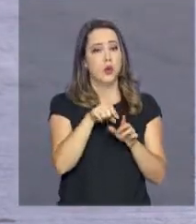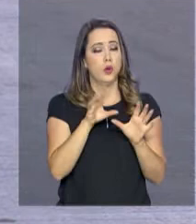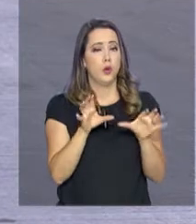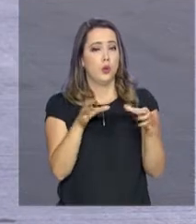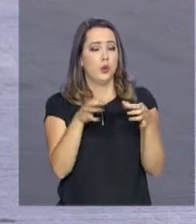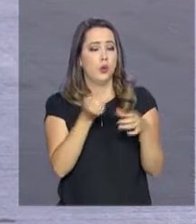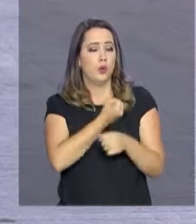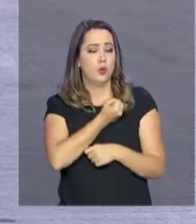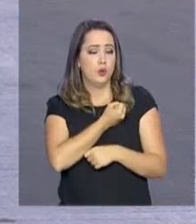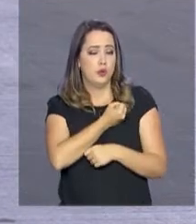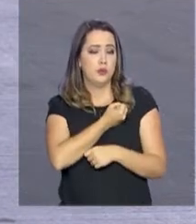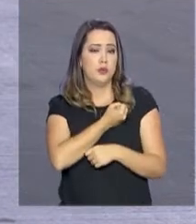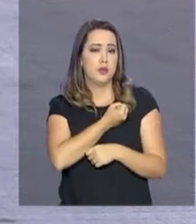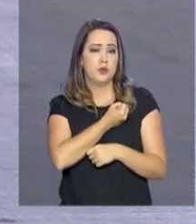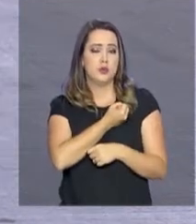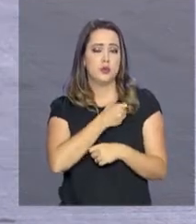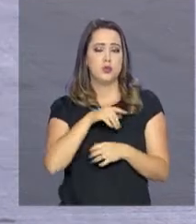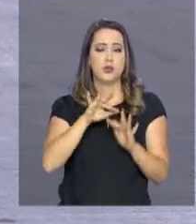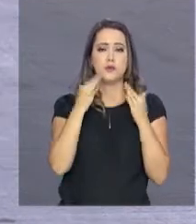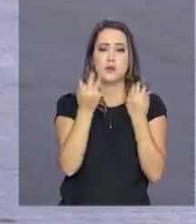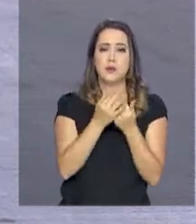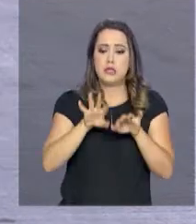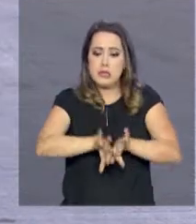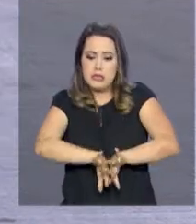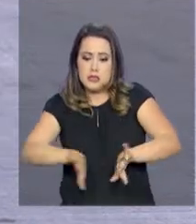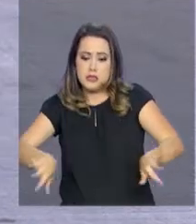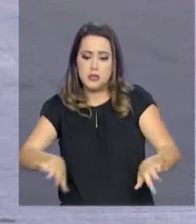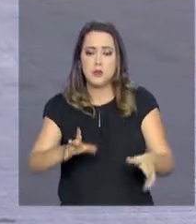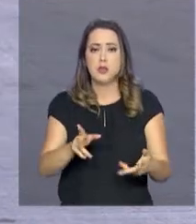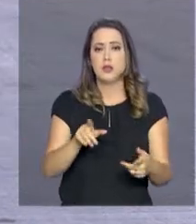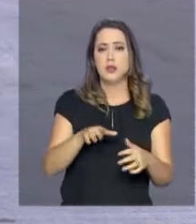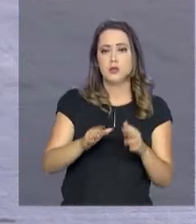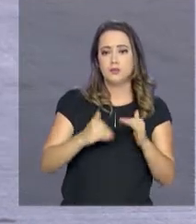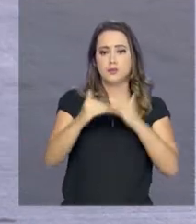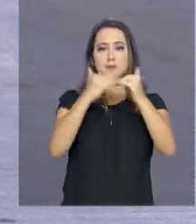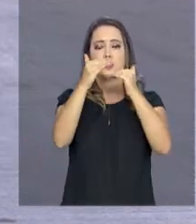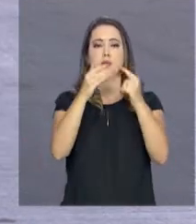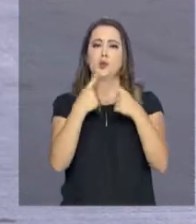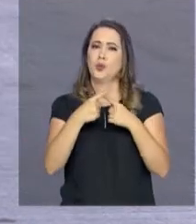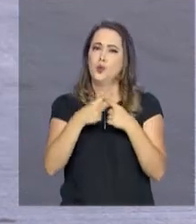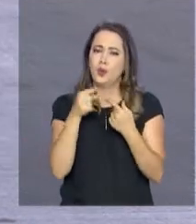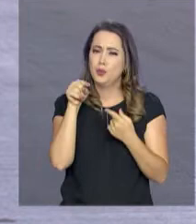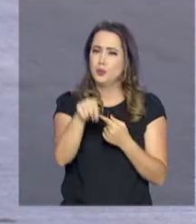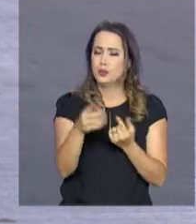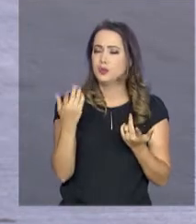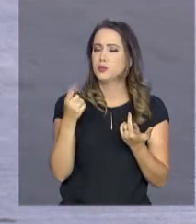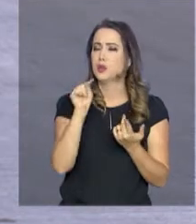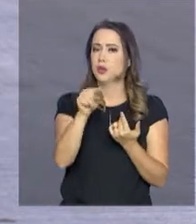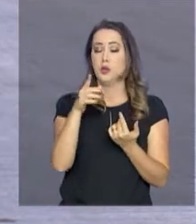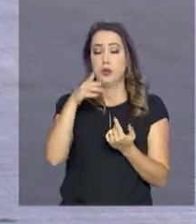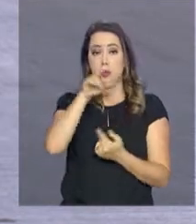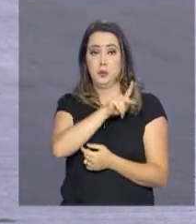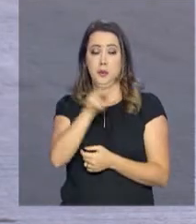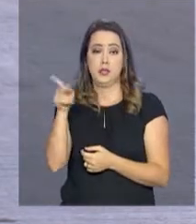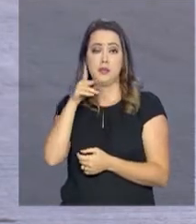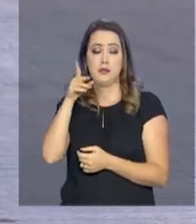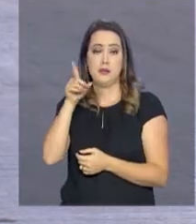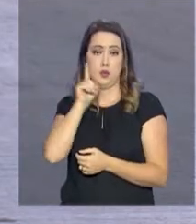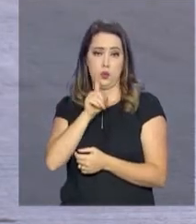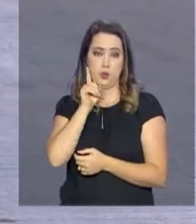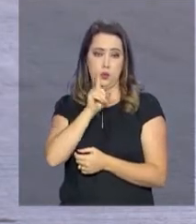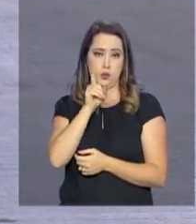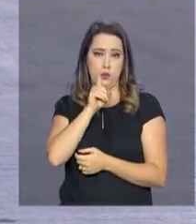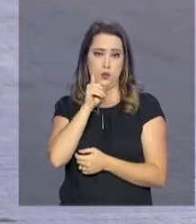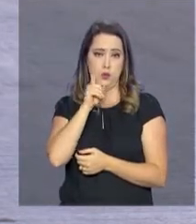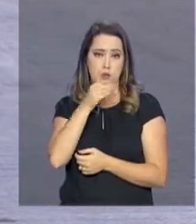muito desde maio, quando o presidente dos Estados Unidos, Donald Trump, instituiu uma política de tolerância zero com a imigração